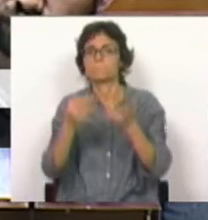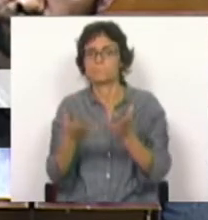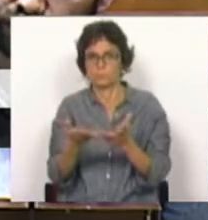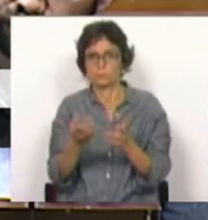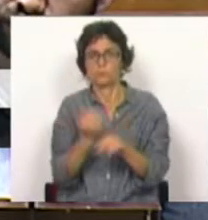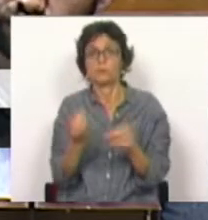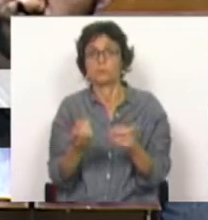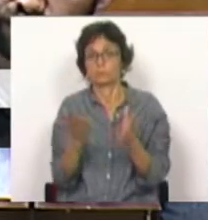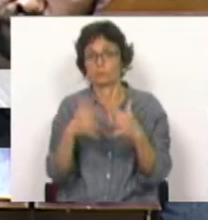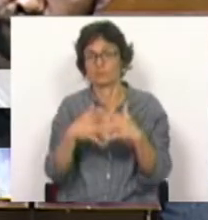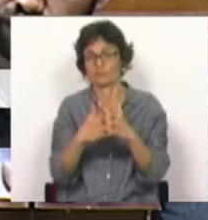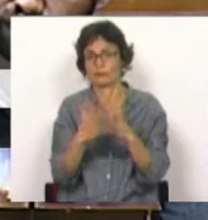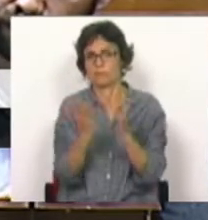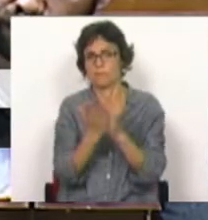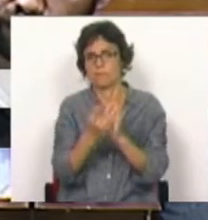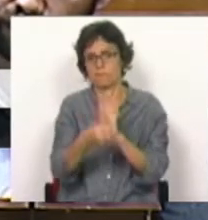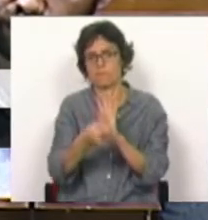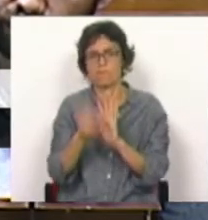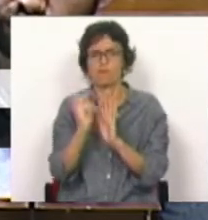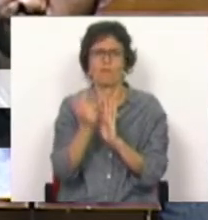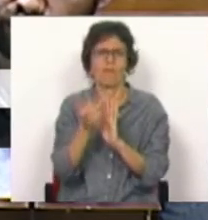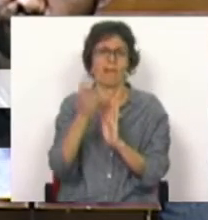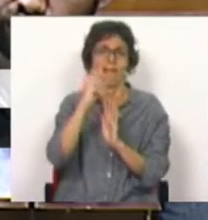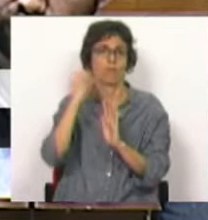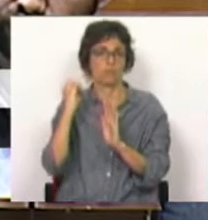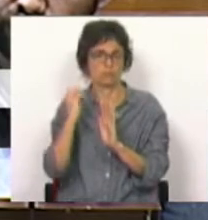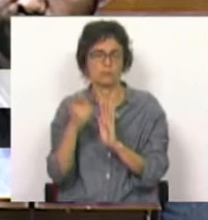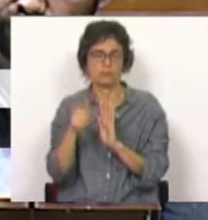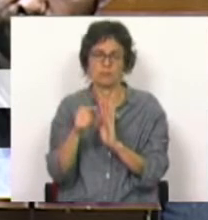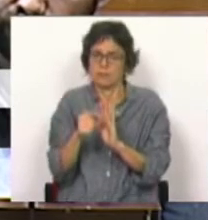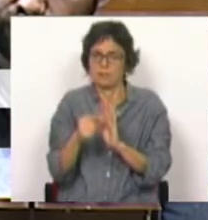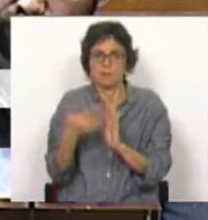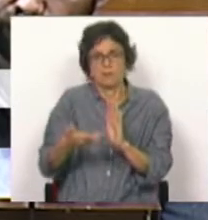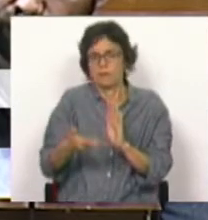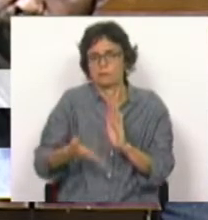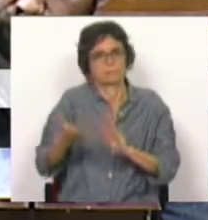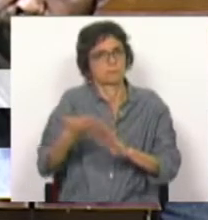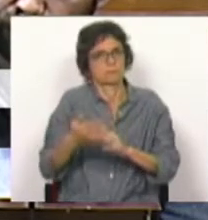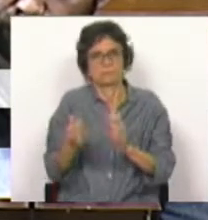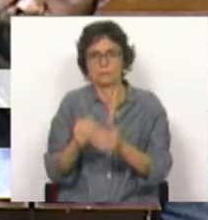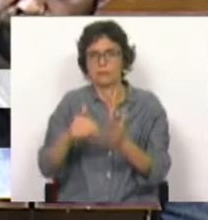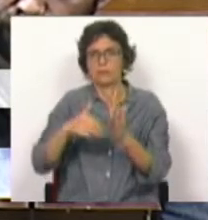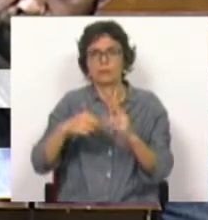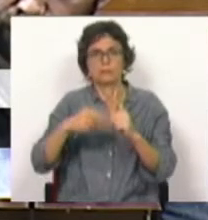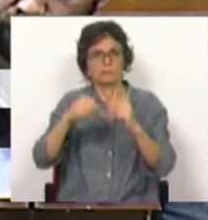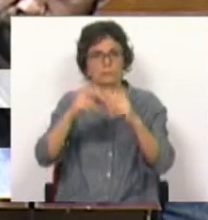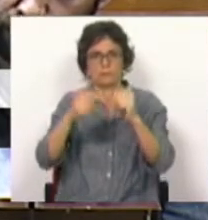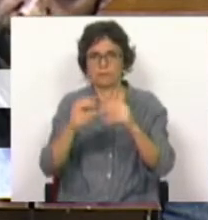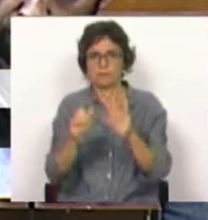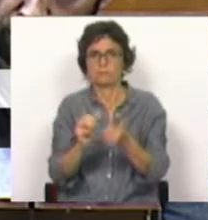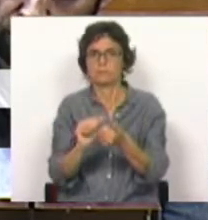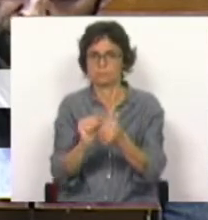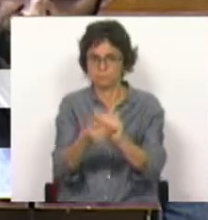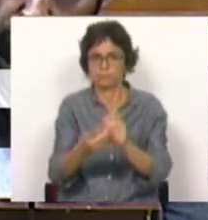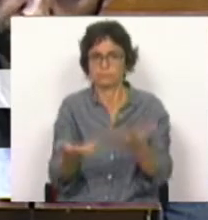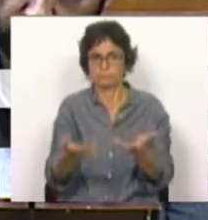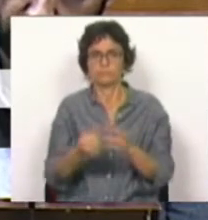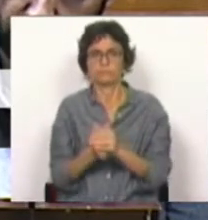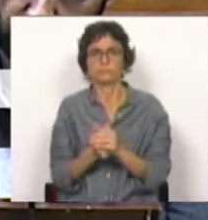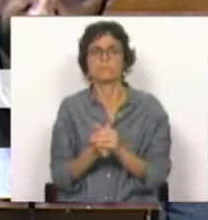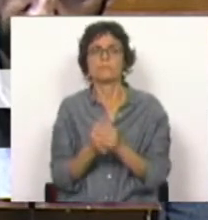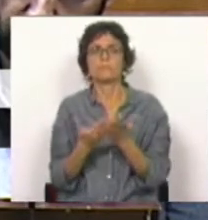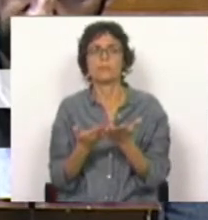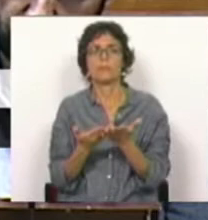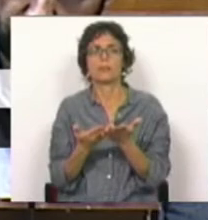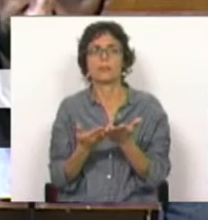já com mais de 30 anos e que necessariamente deve merecer obras de requalificação. E, por exemplo, como